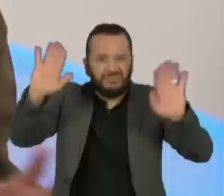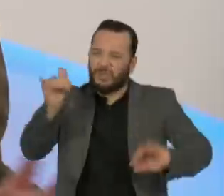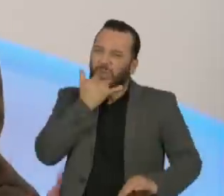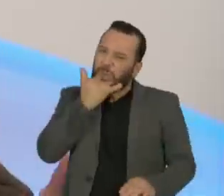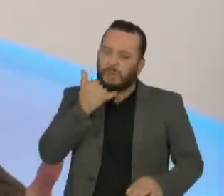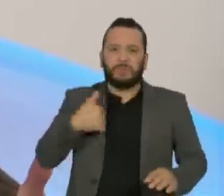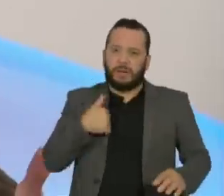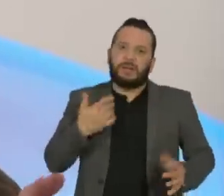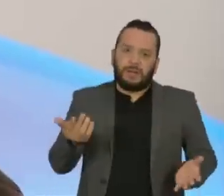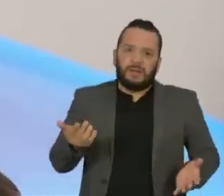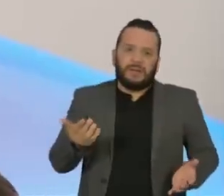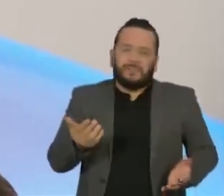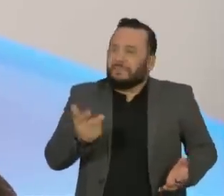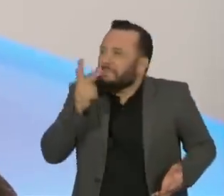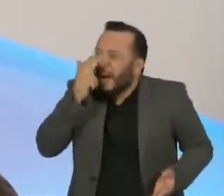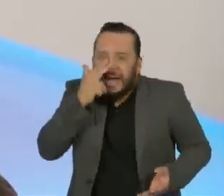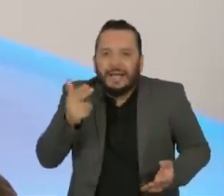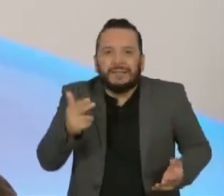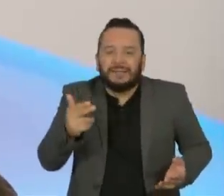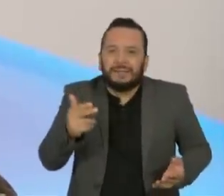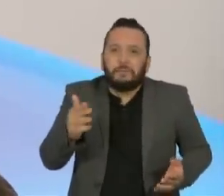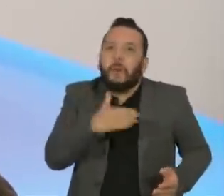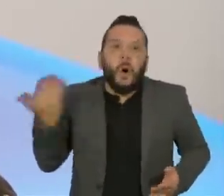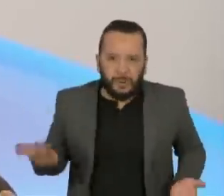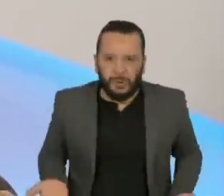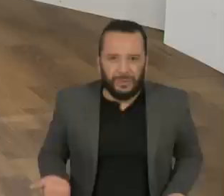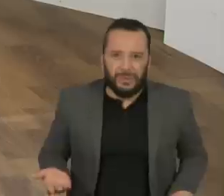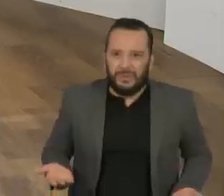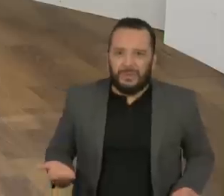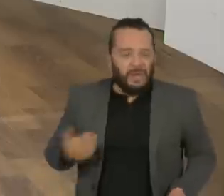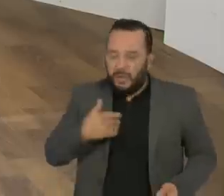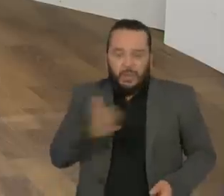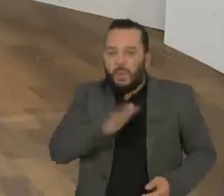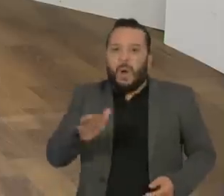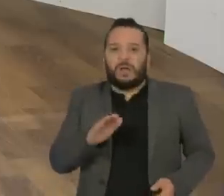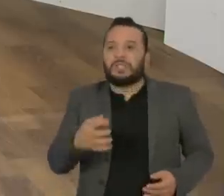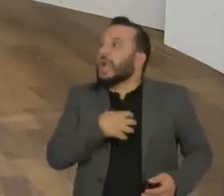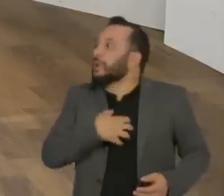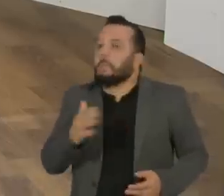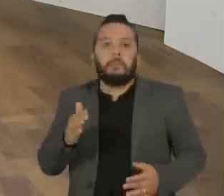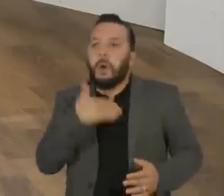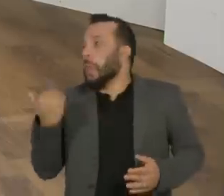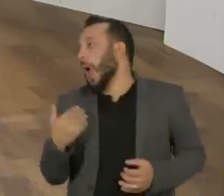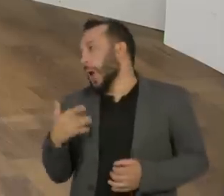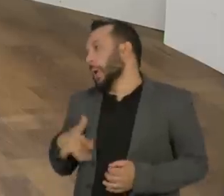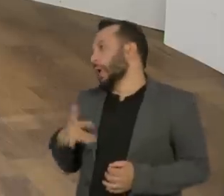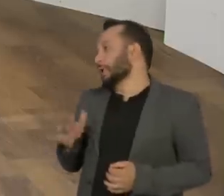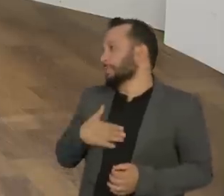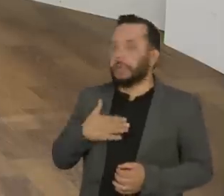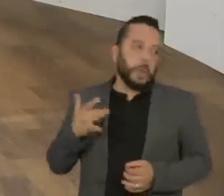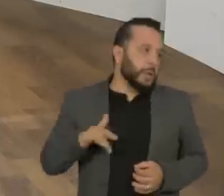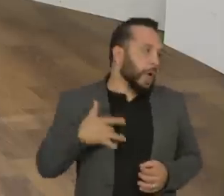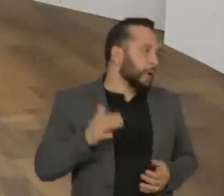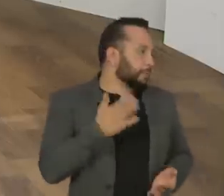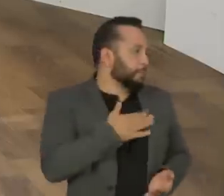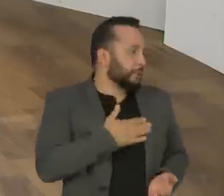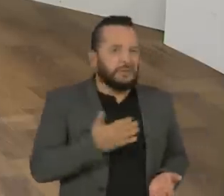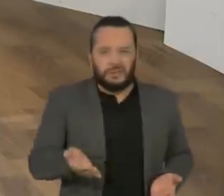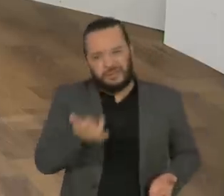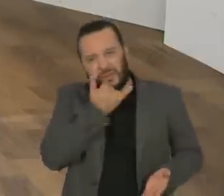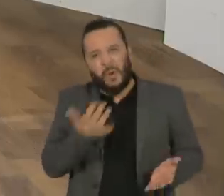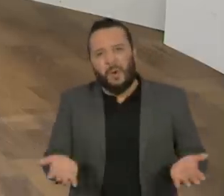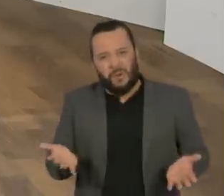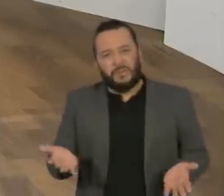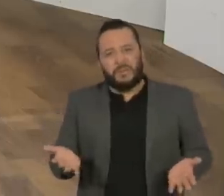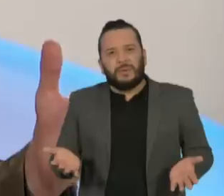atitude mórbida, né? E eu acho que essa atitude mórbida, ela é esteticamente carente de vivacidade